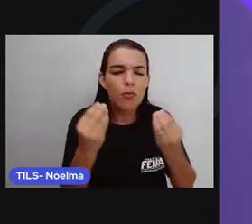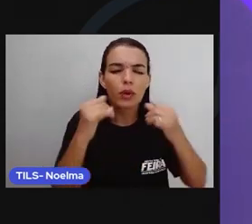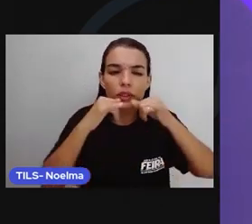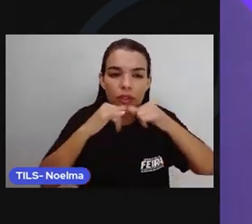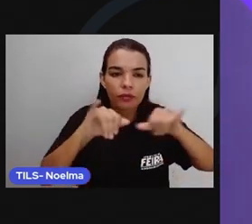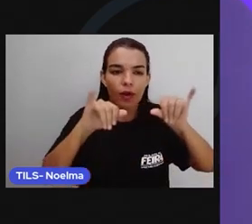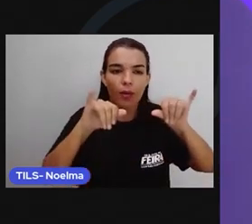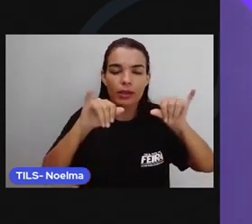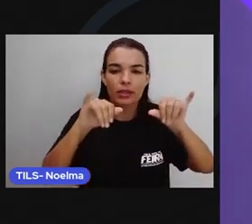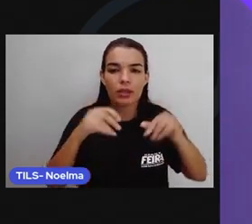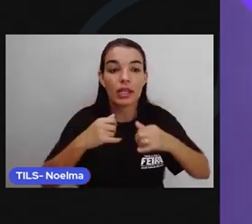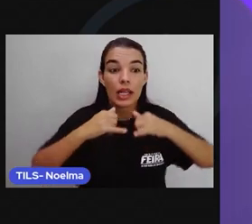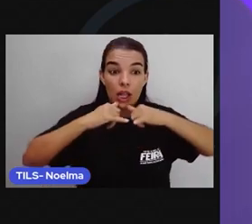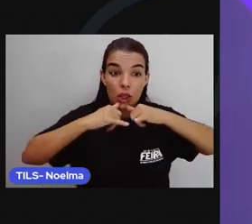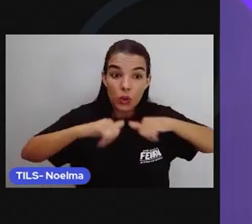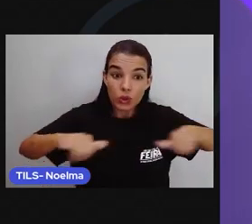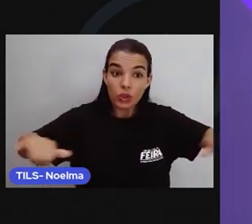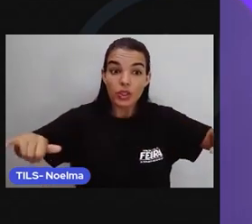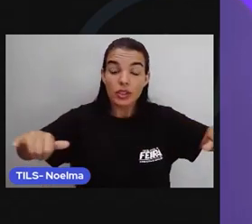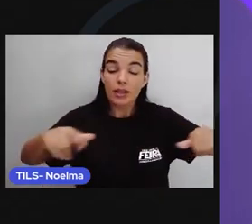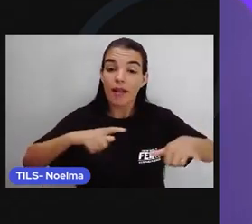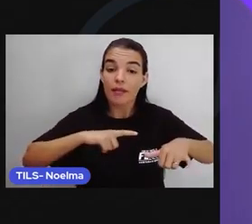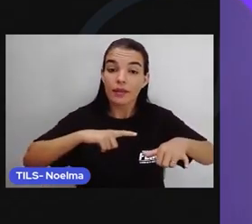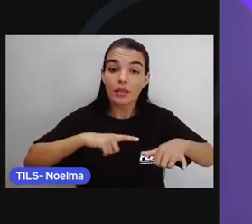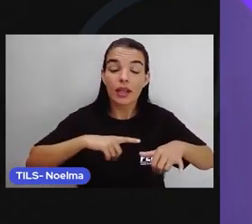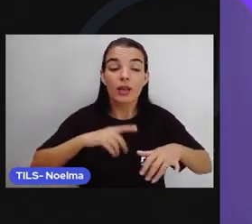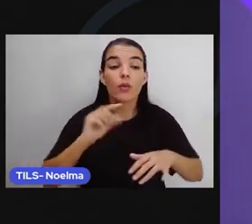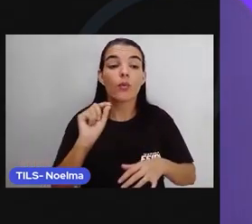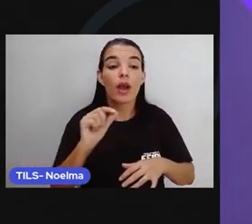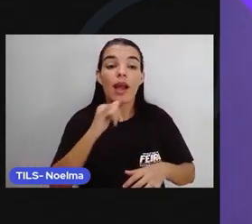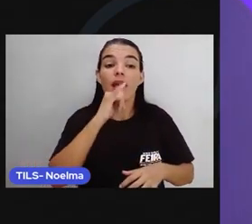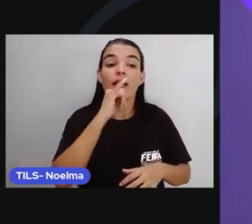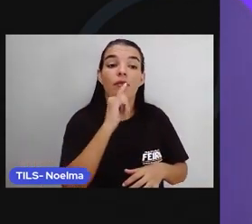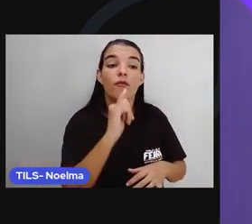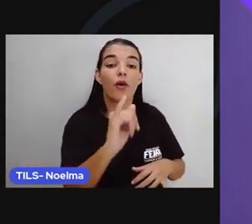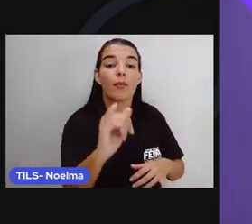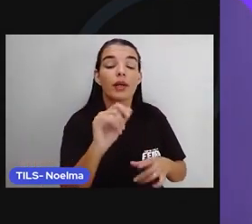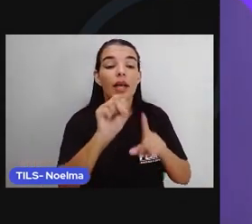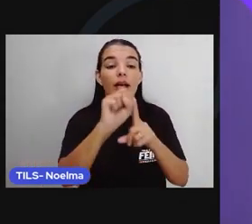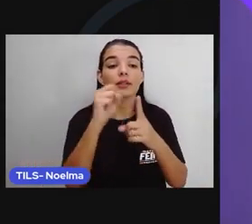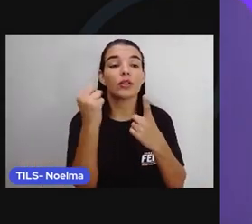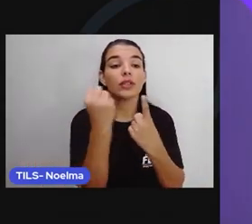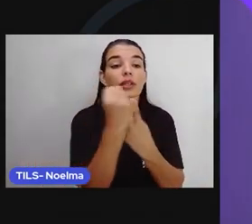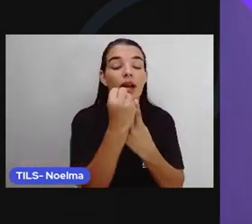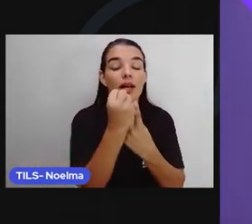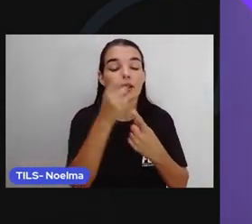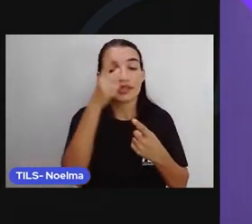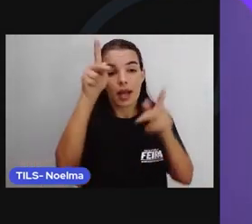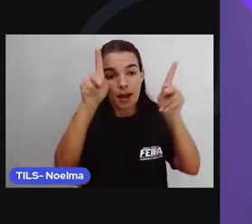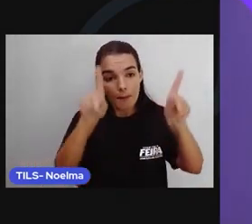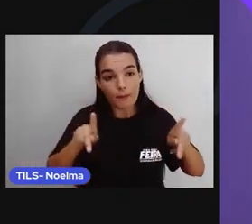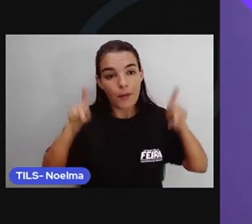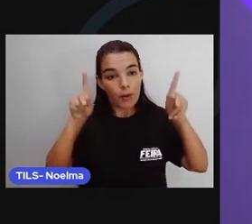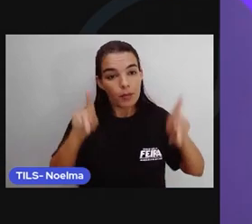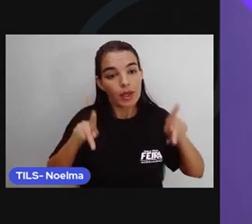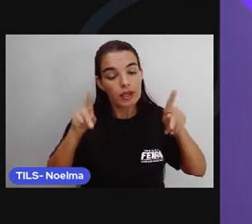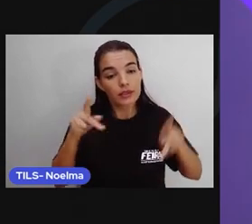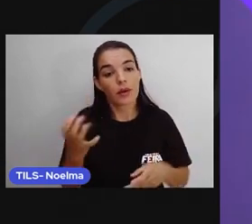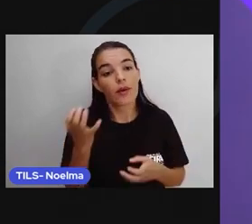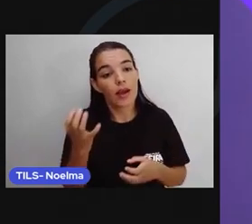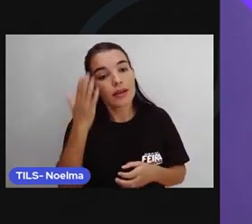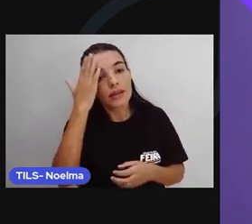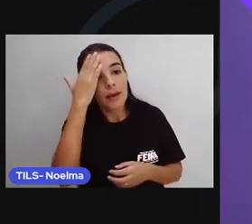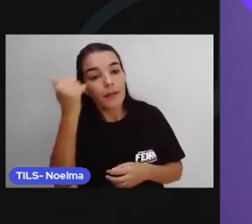as notícias, elas estão aí sempre informando aquilo que a população quer saber, né? A população tem interesse por aquilo ali,